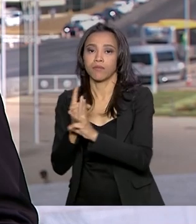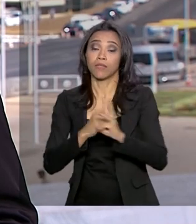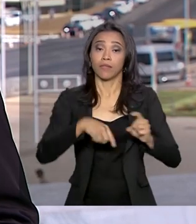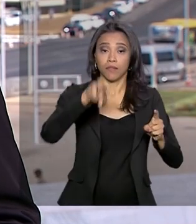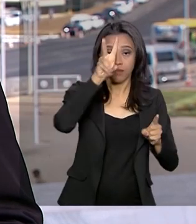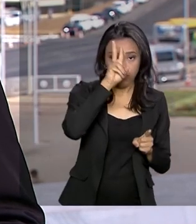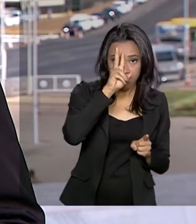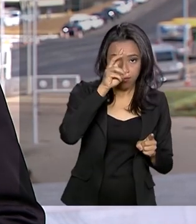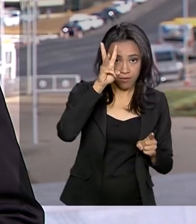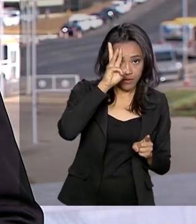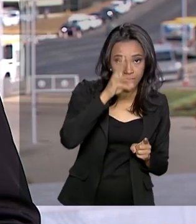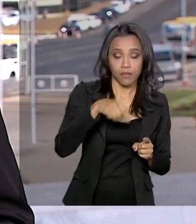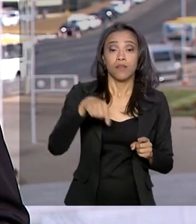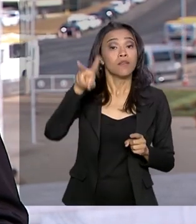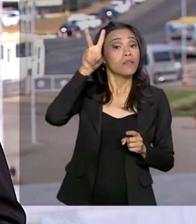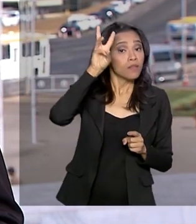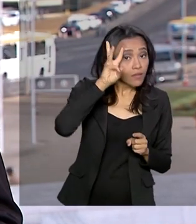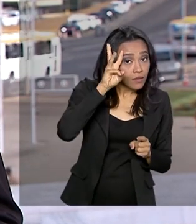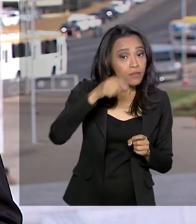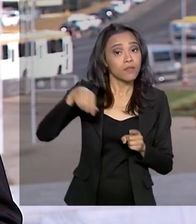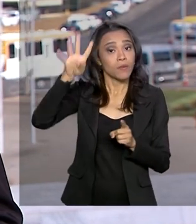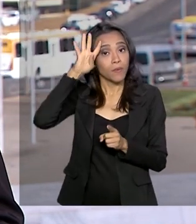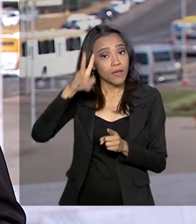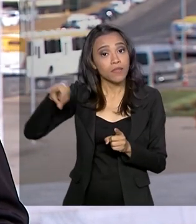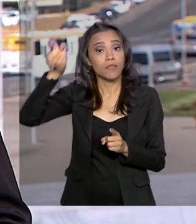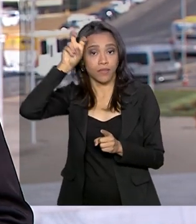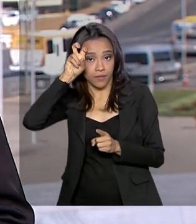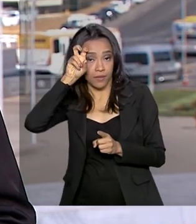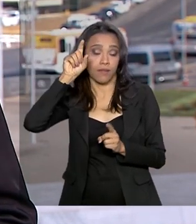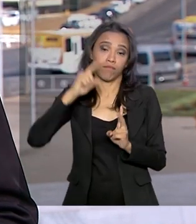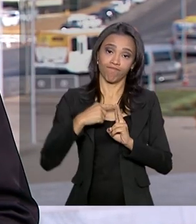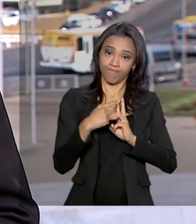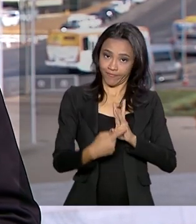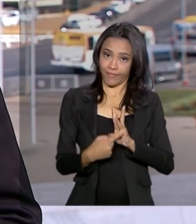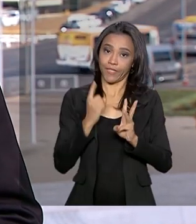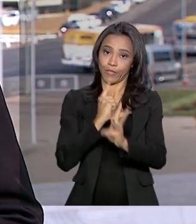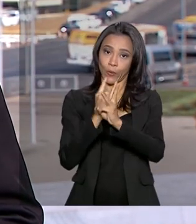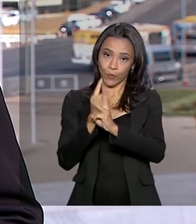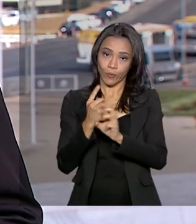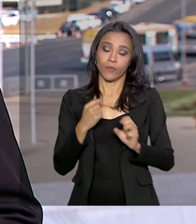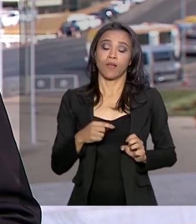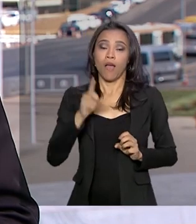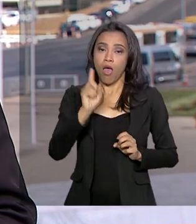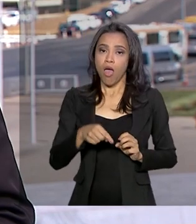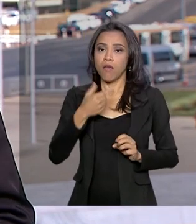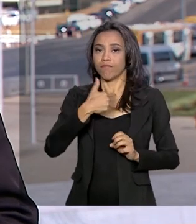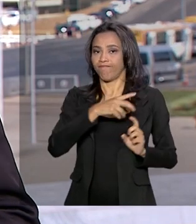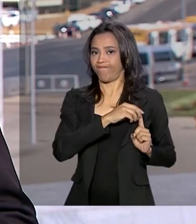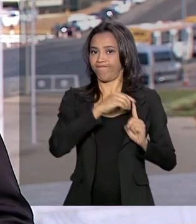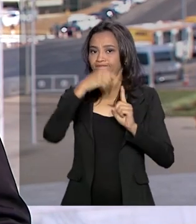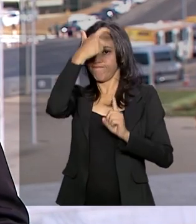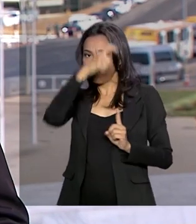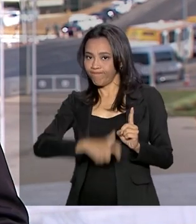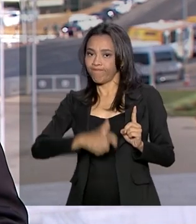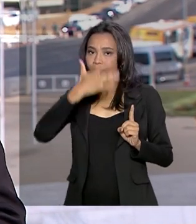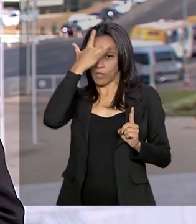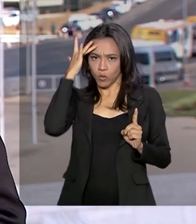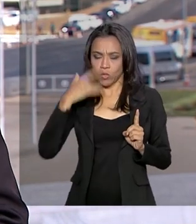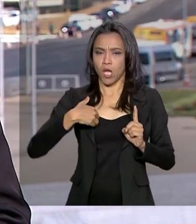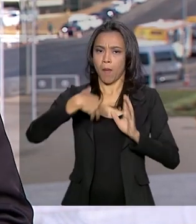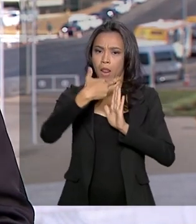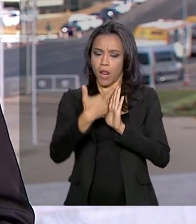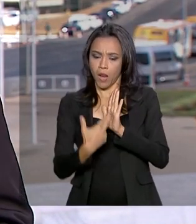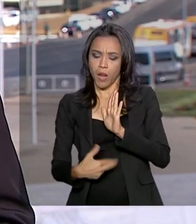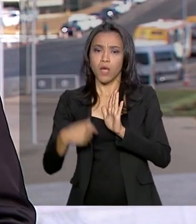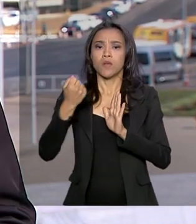quarta e quinta-feira. E essas audiências serão presididas pelos senadores autores dos requerimentos, com a presença em cada uma dessas audiências, de uma